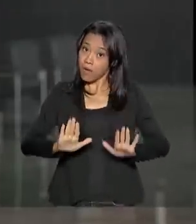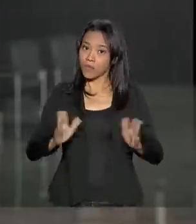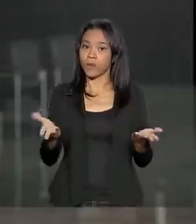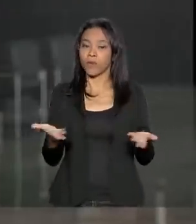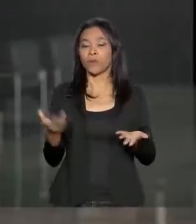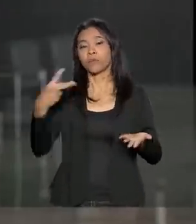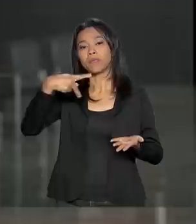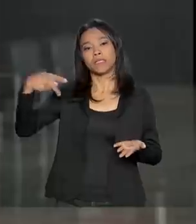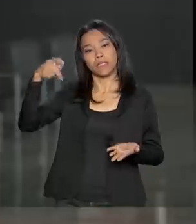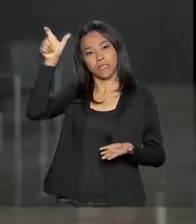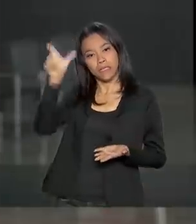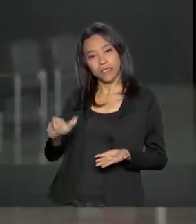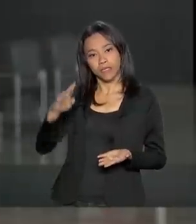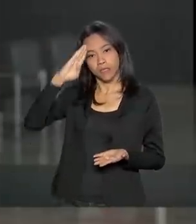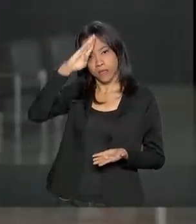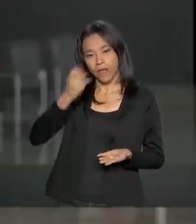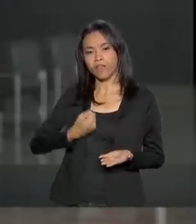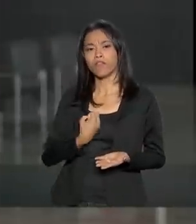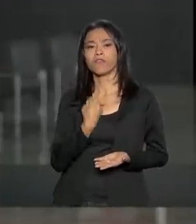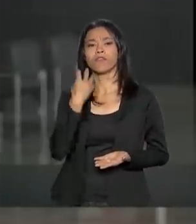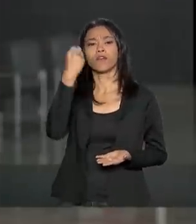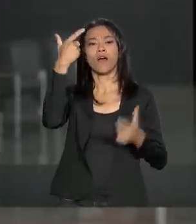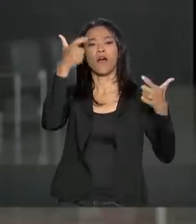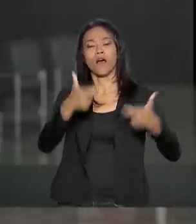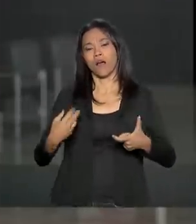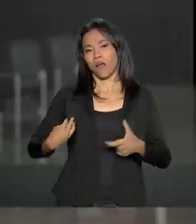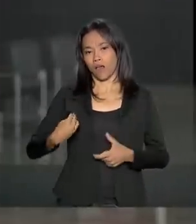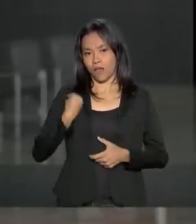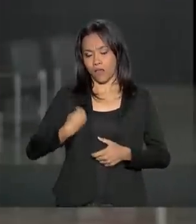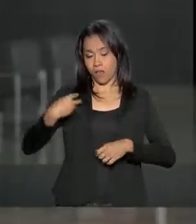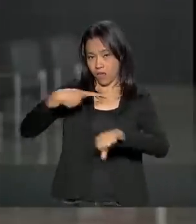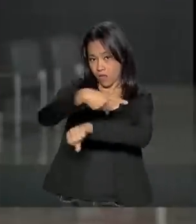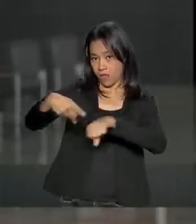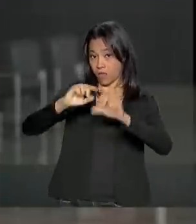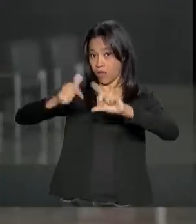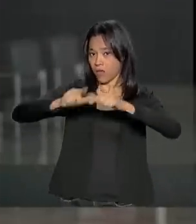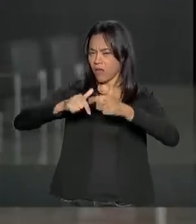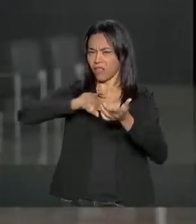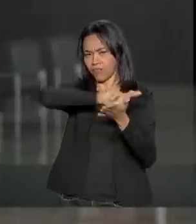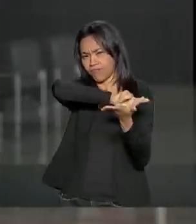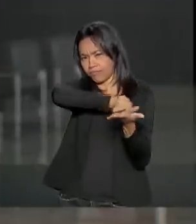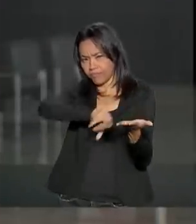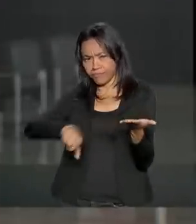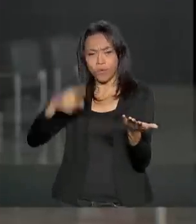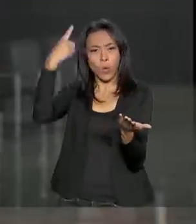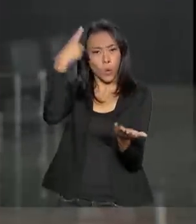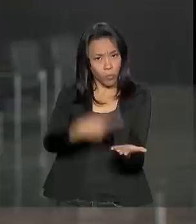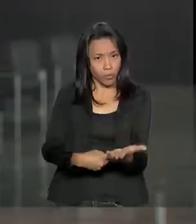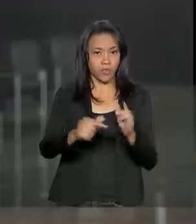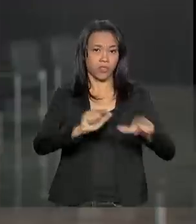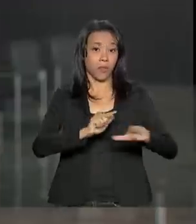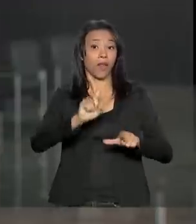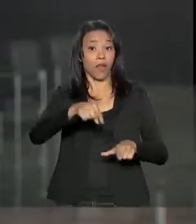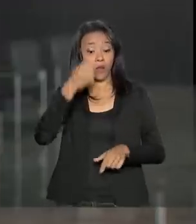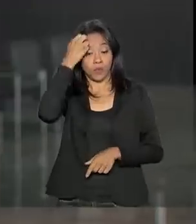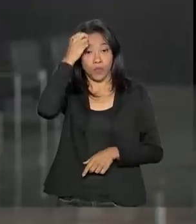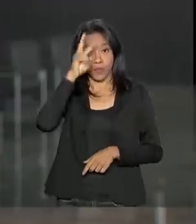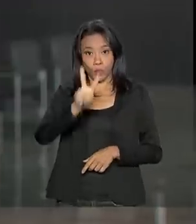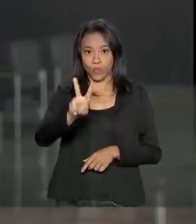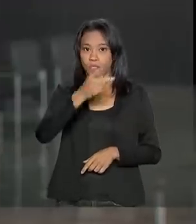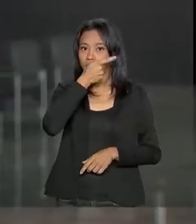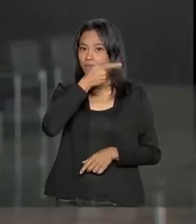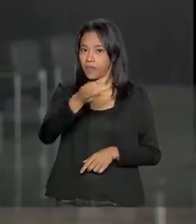Jair Bolsonaro está em Israel, onde cumpre uma agenda de compromissos neste que é o segundo dia de visita